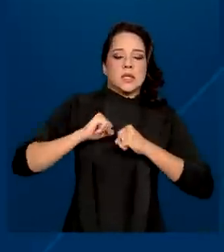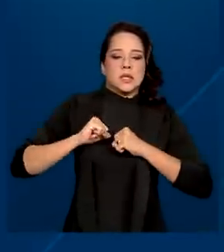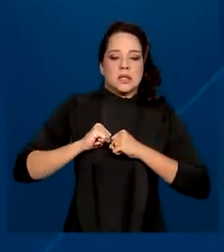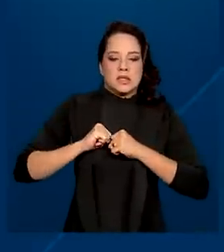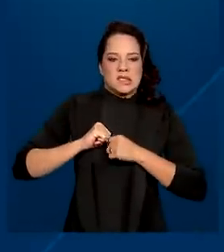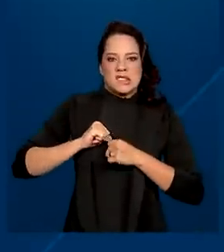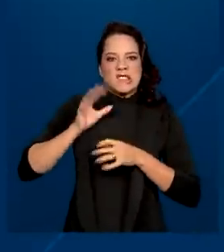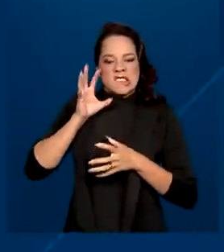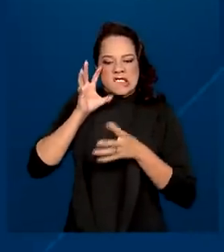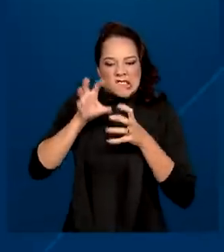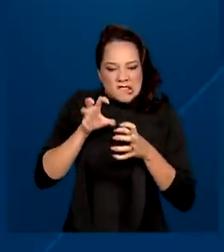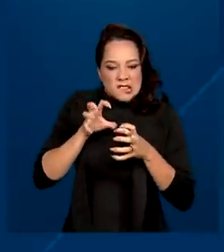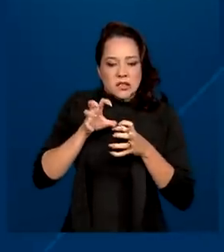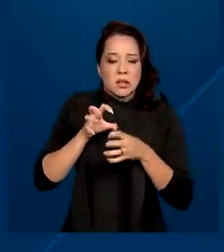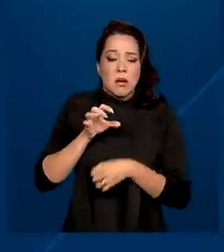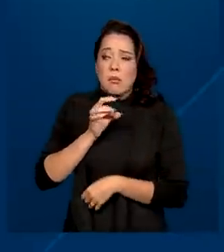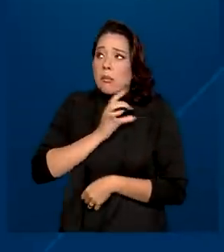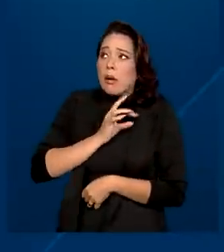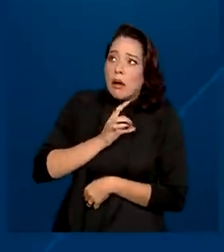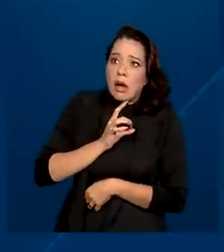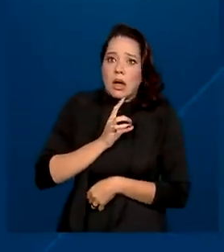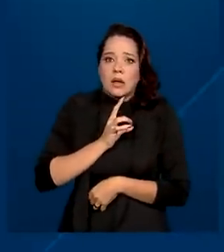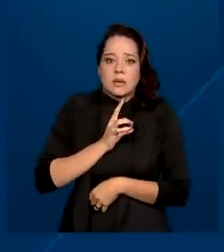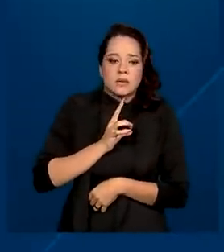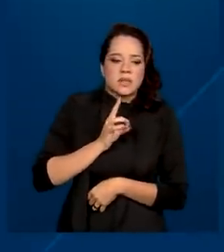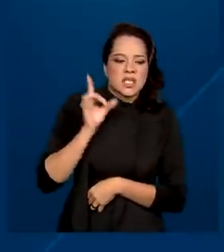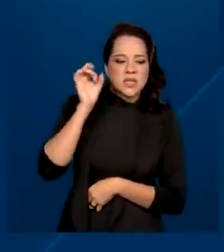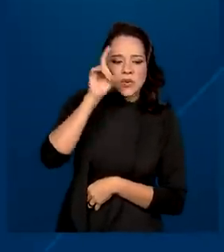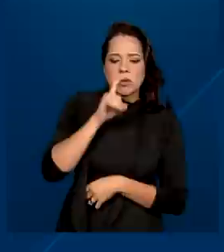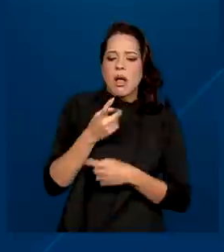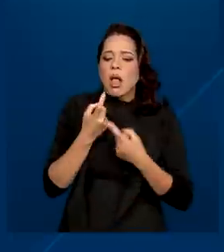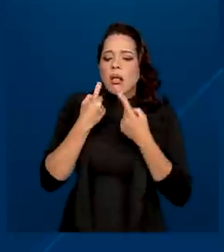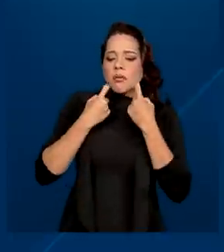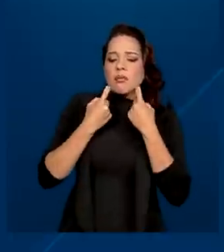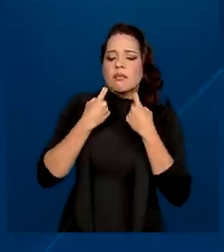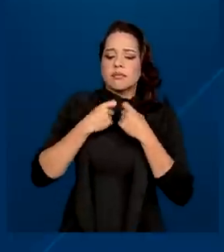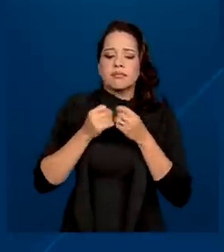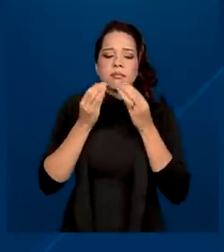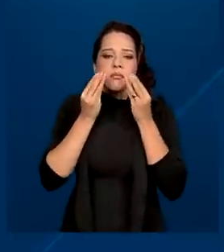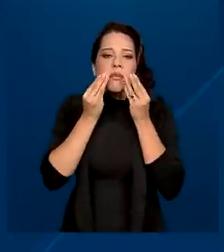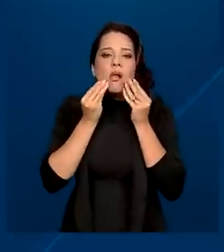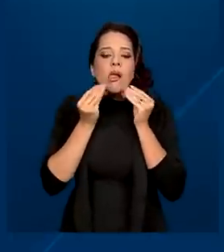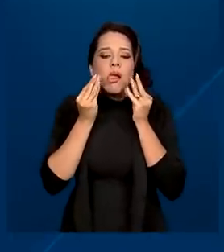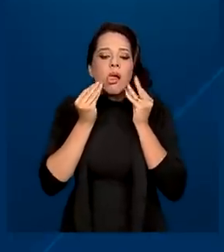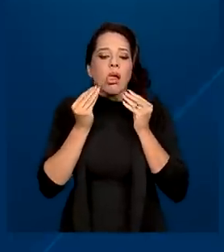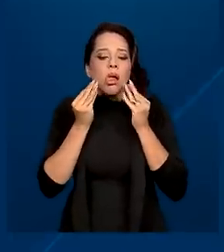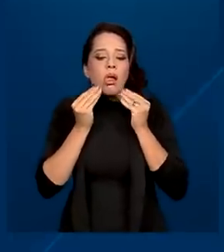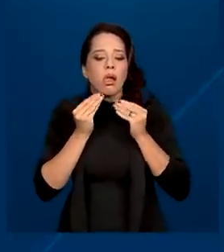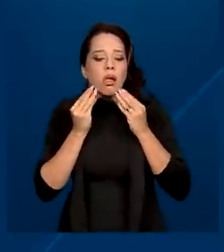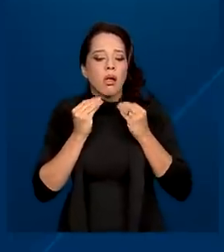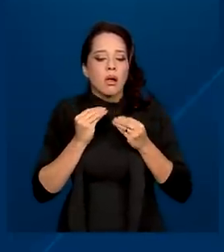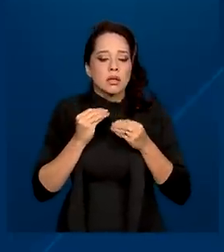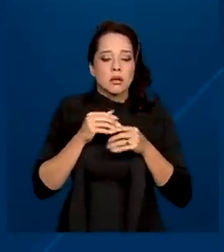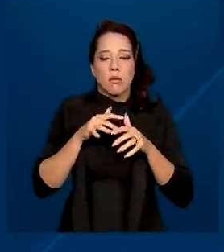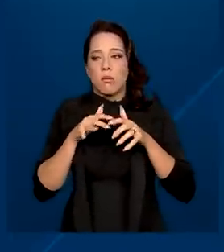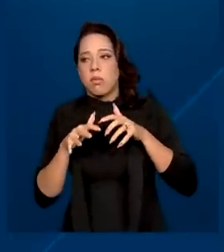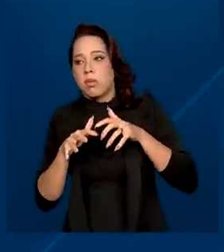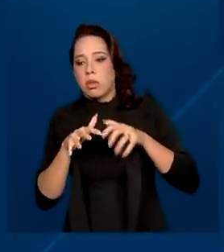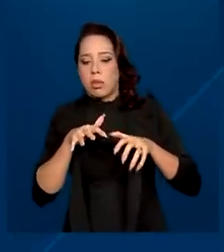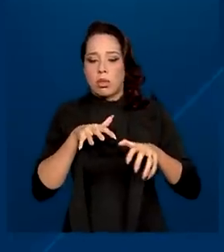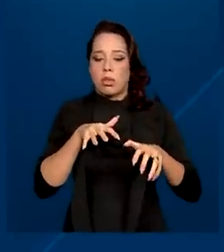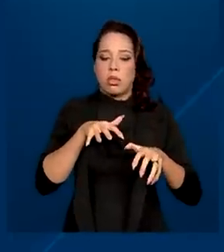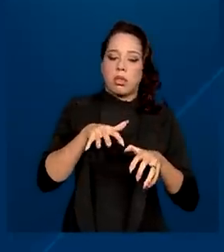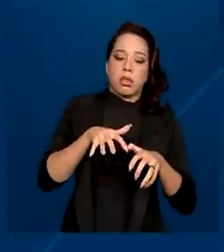agressividade, medo, dificuldade de engolir, salivação, falta de coordenação dos